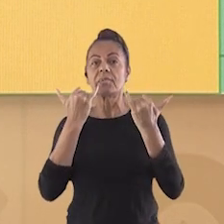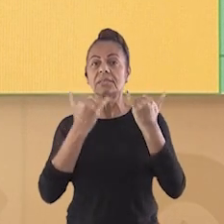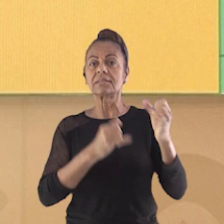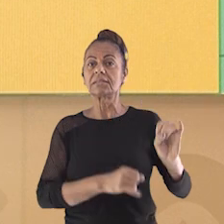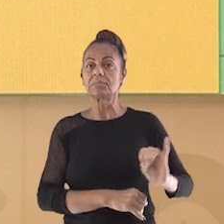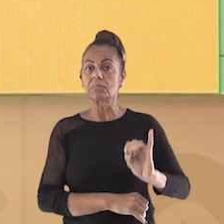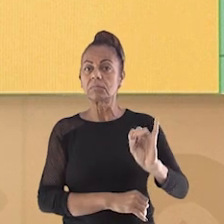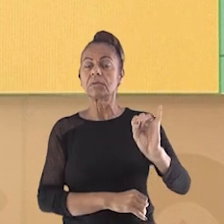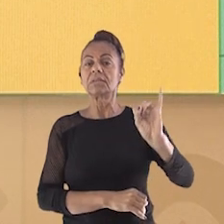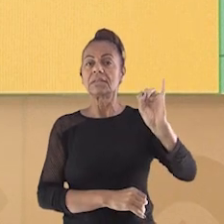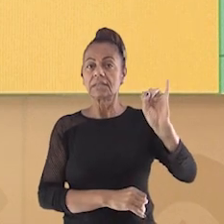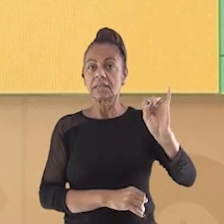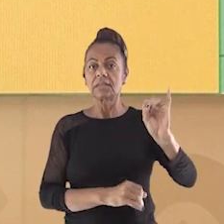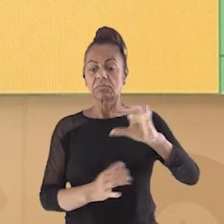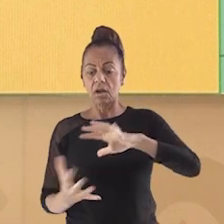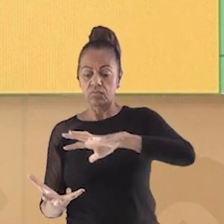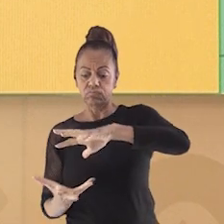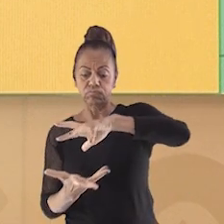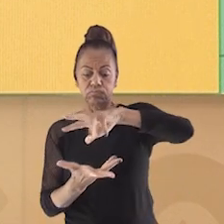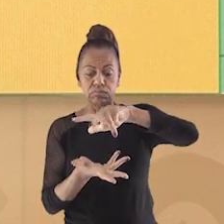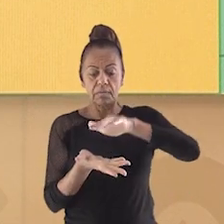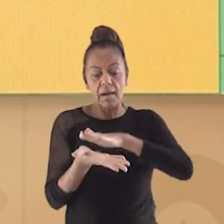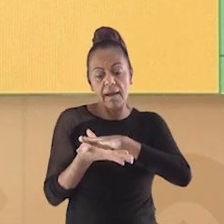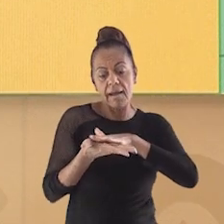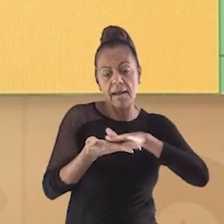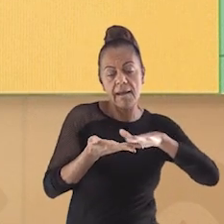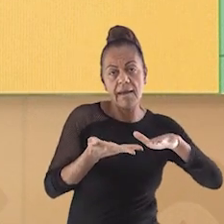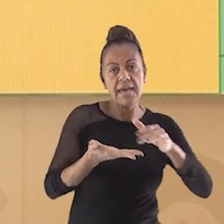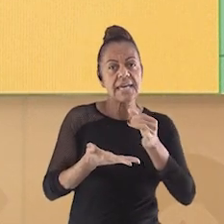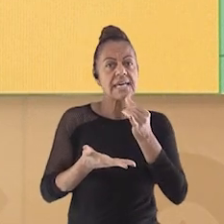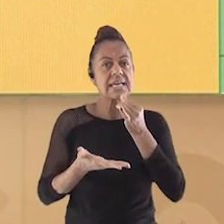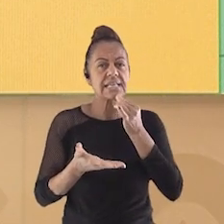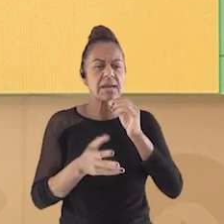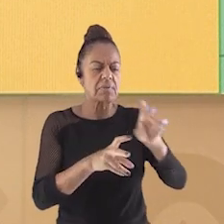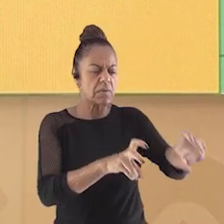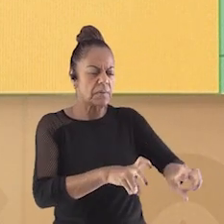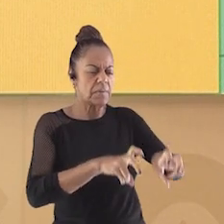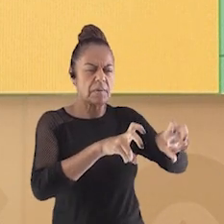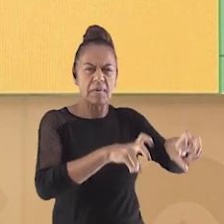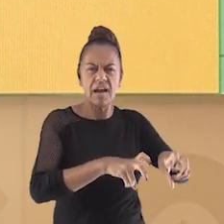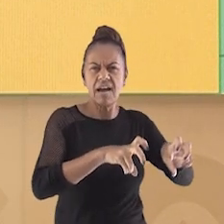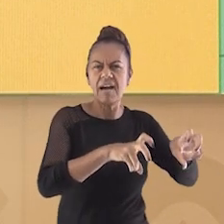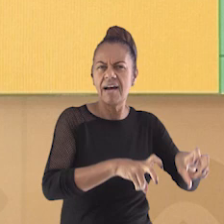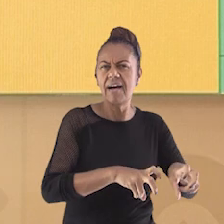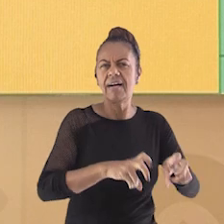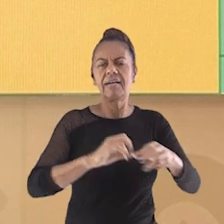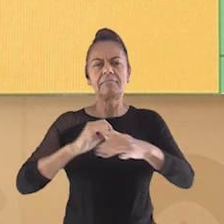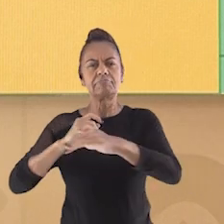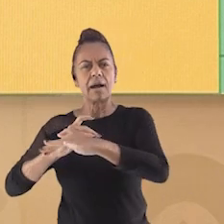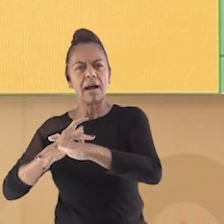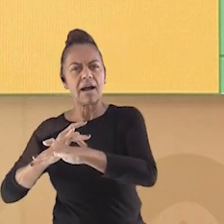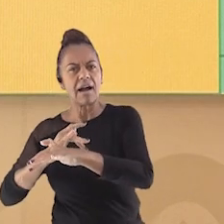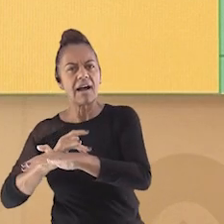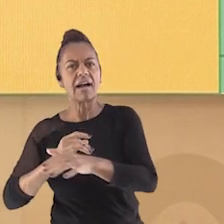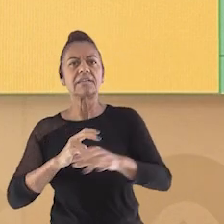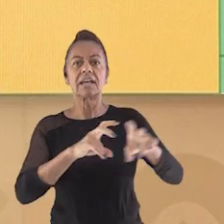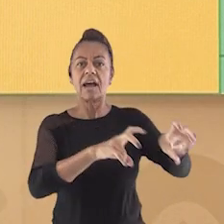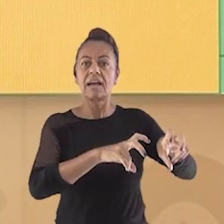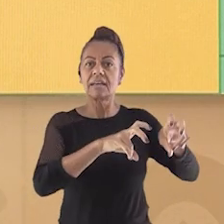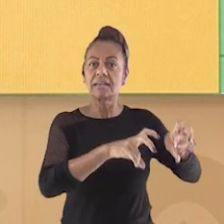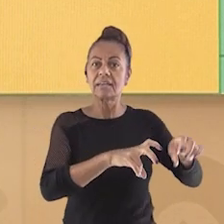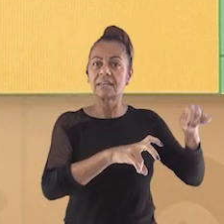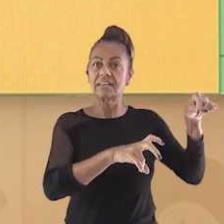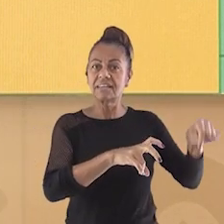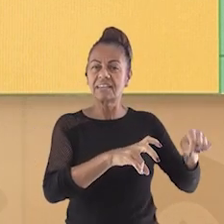sobre a superfície terrestre, como as divisões de áreas rurais e urbanas e tipos de lavoura, por exemplo.